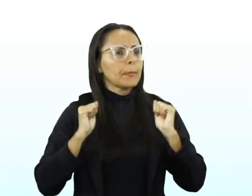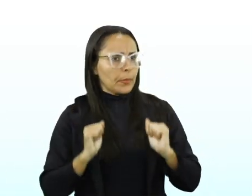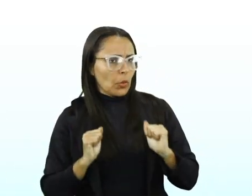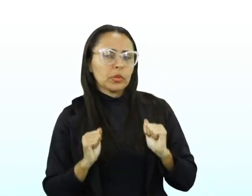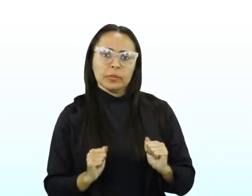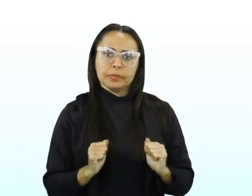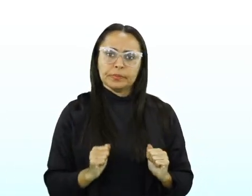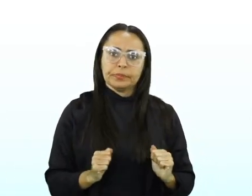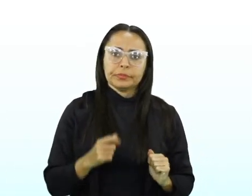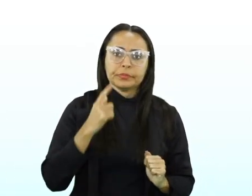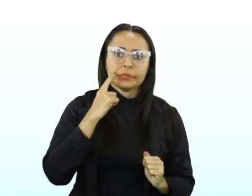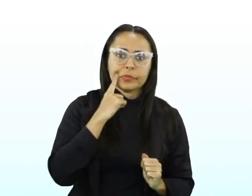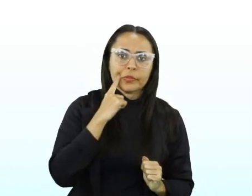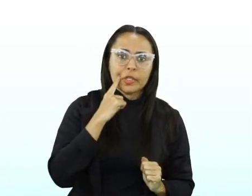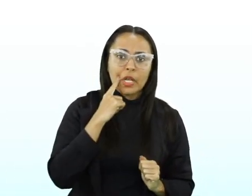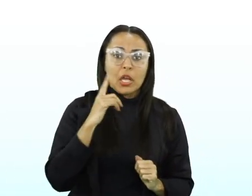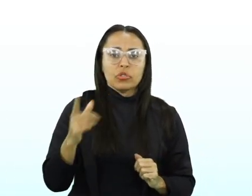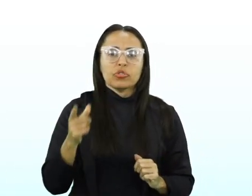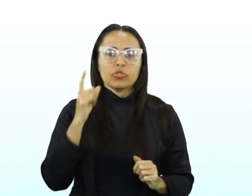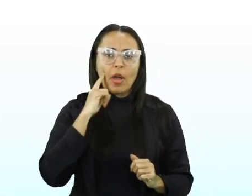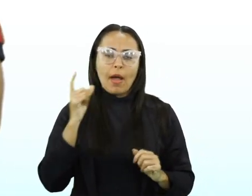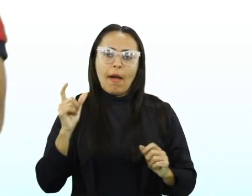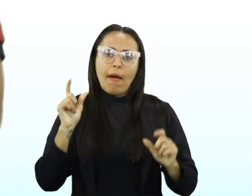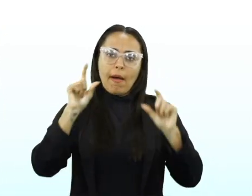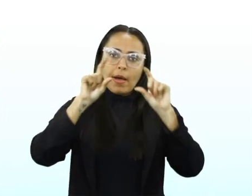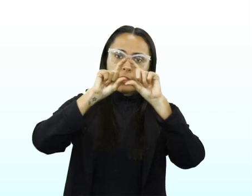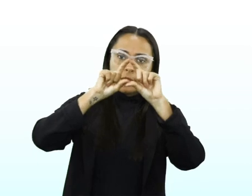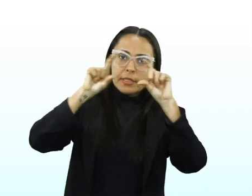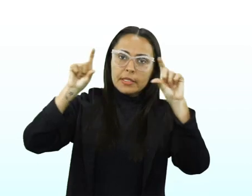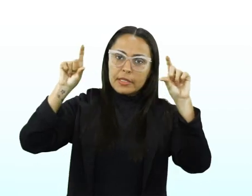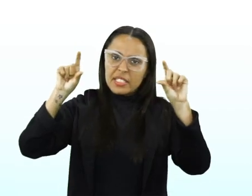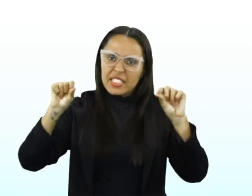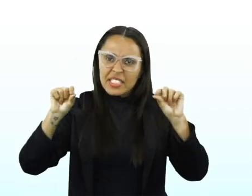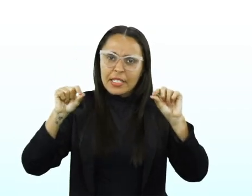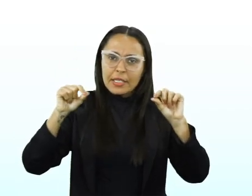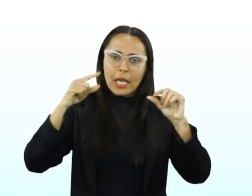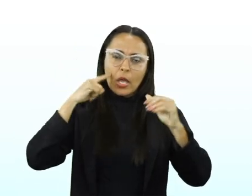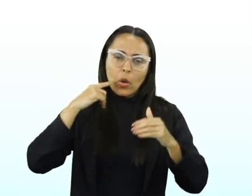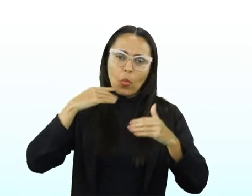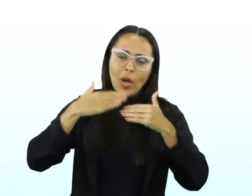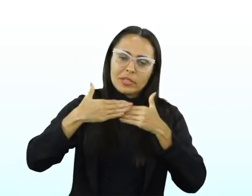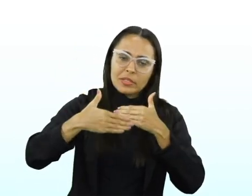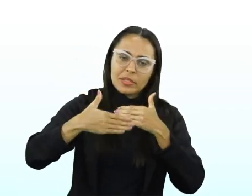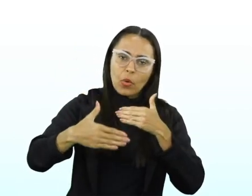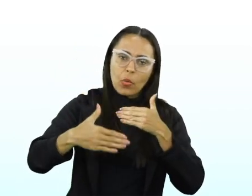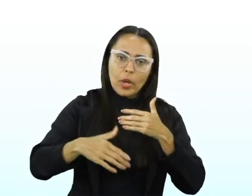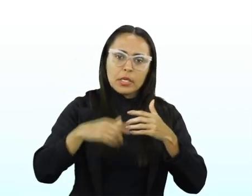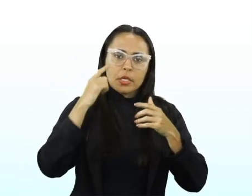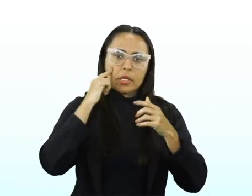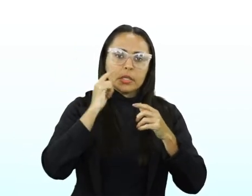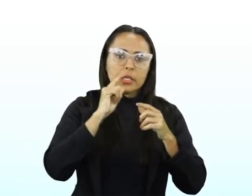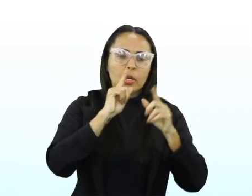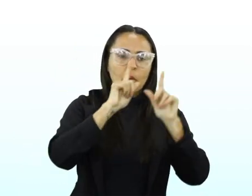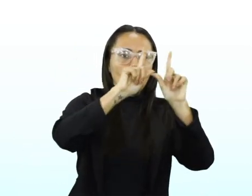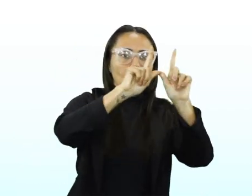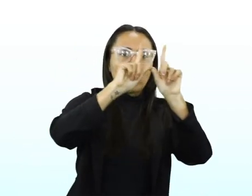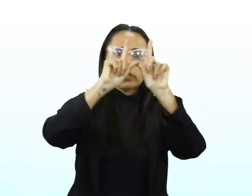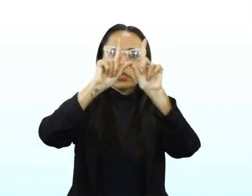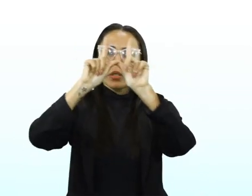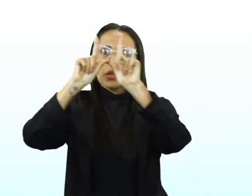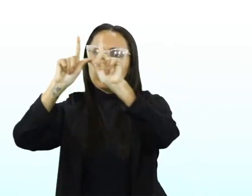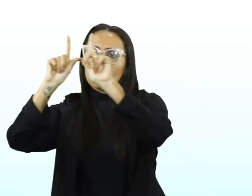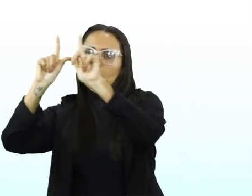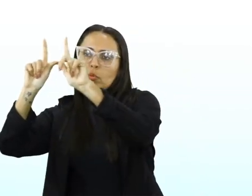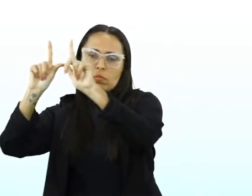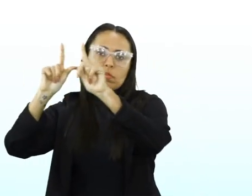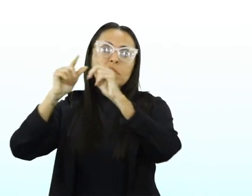ser. Já a tirinha, a tirinha não. A tirinha, ela apresenta uma sequência de quadrinhos lá e uma sequência de ações.